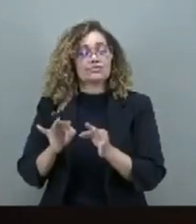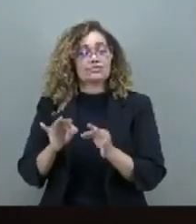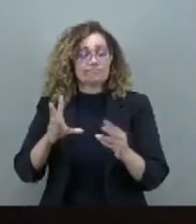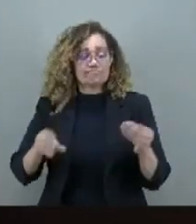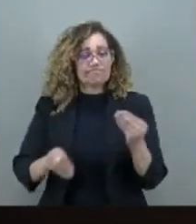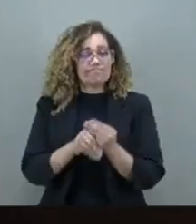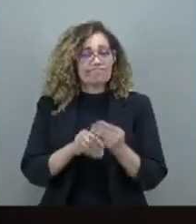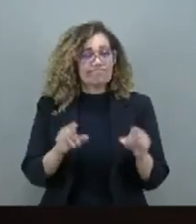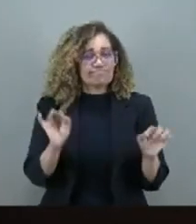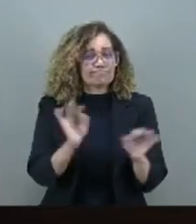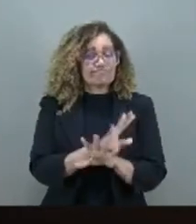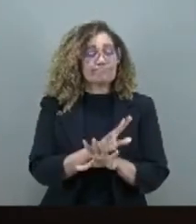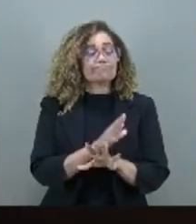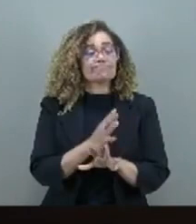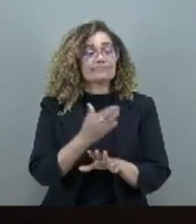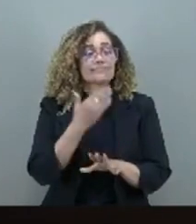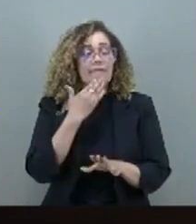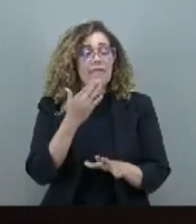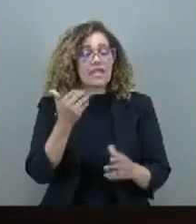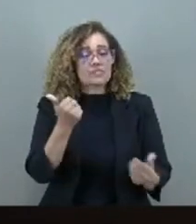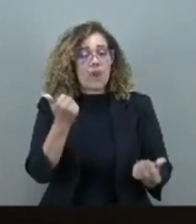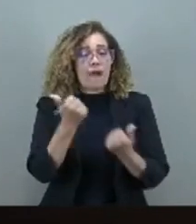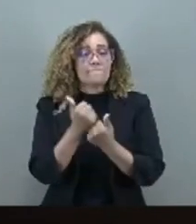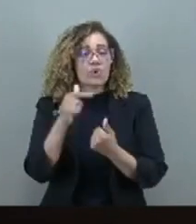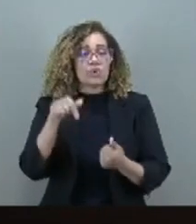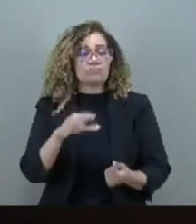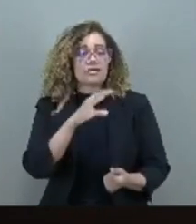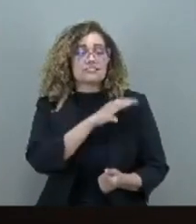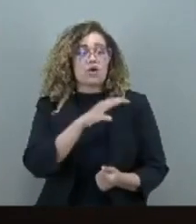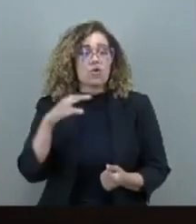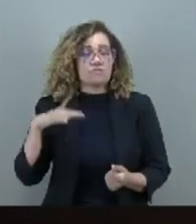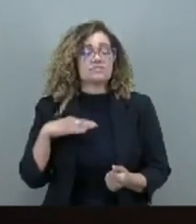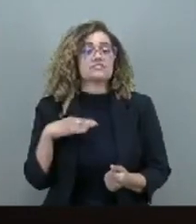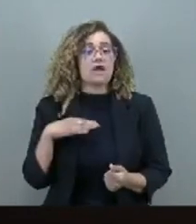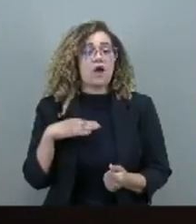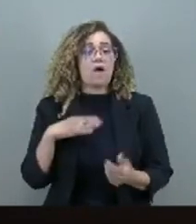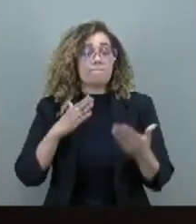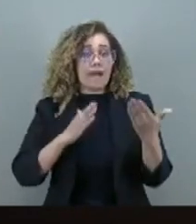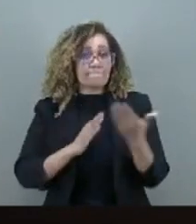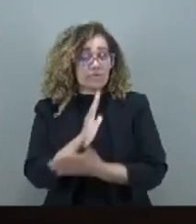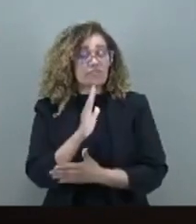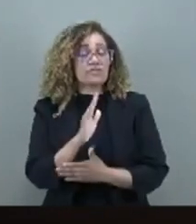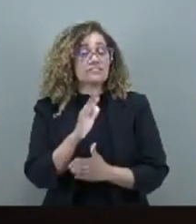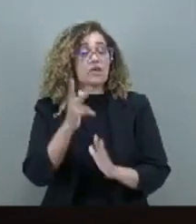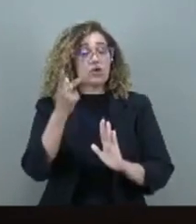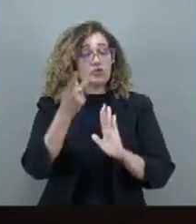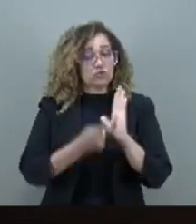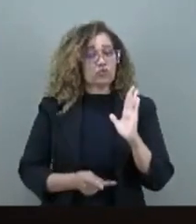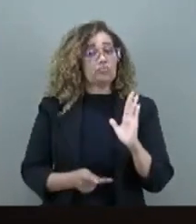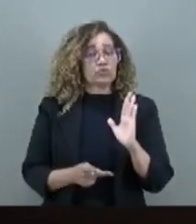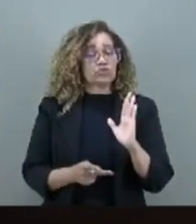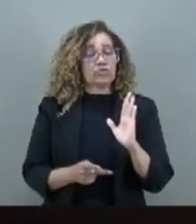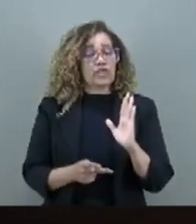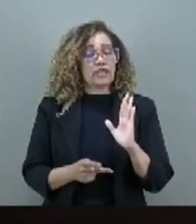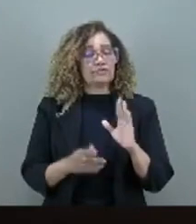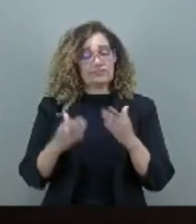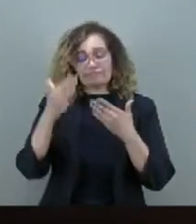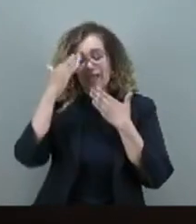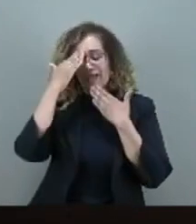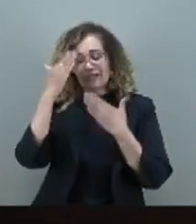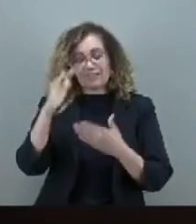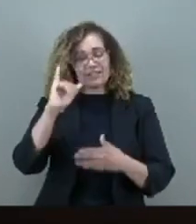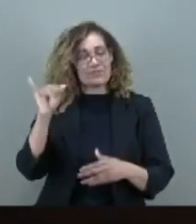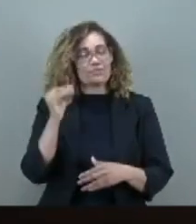assim conto com o apoio dos membros desta comissão para a aprovação deste projeto, agradecidíssimo pela